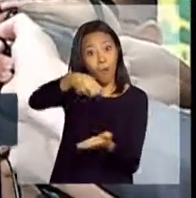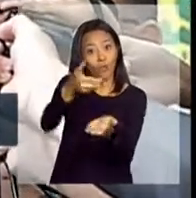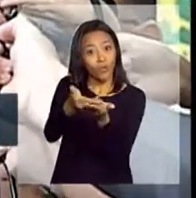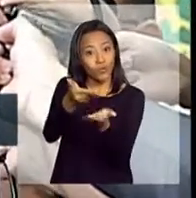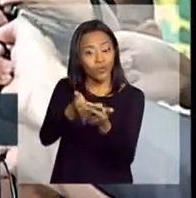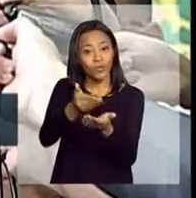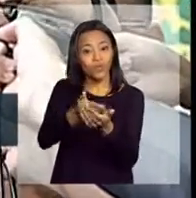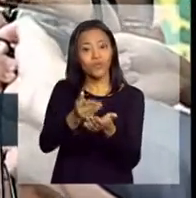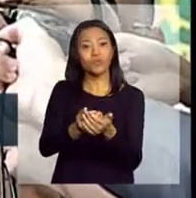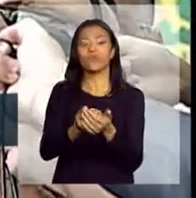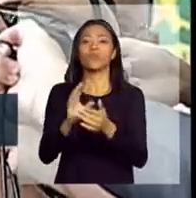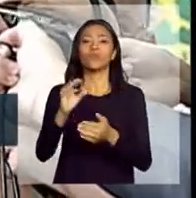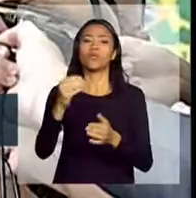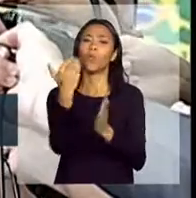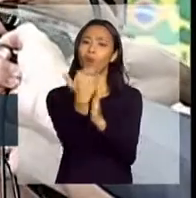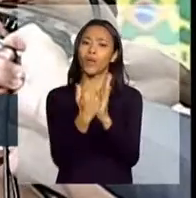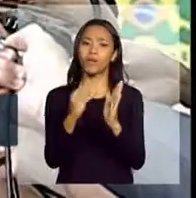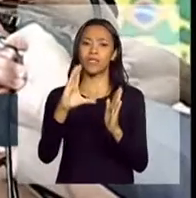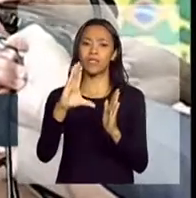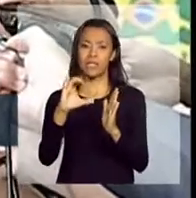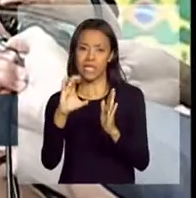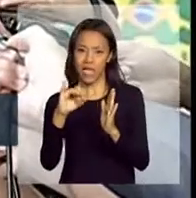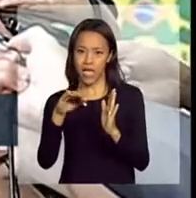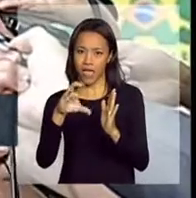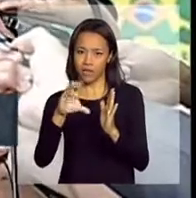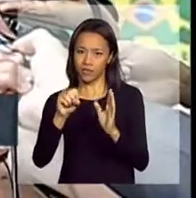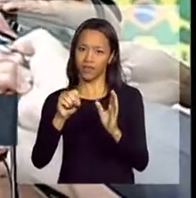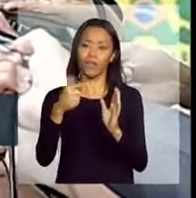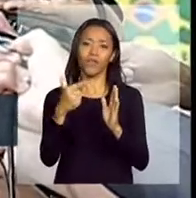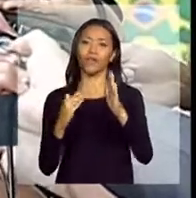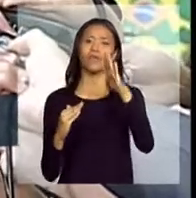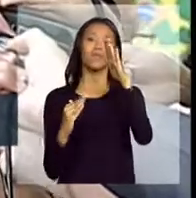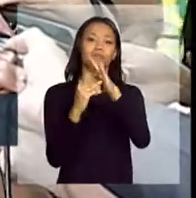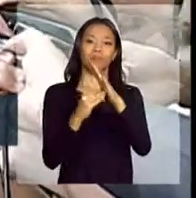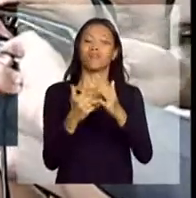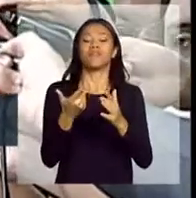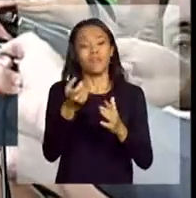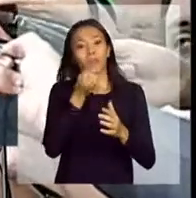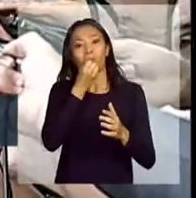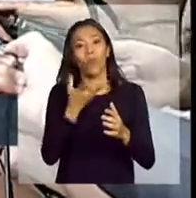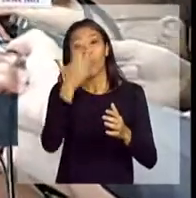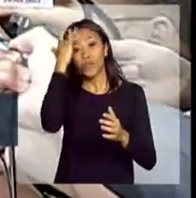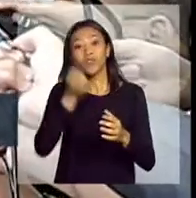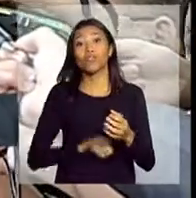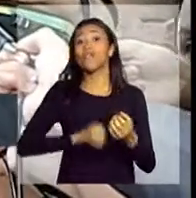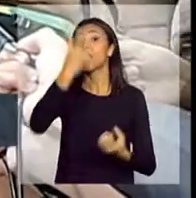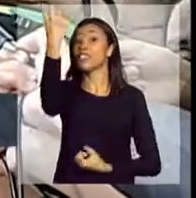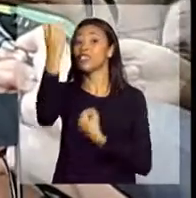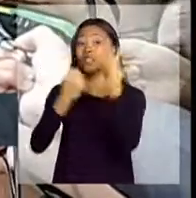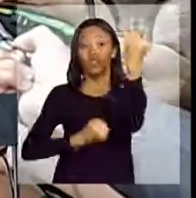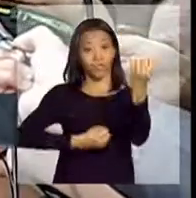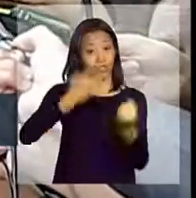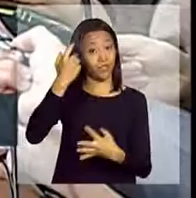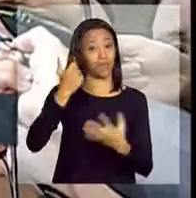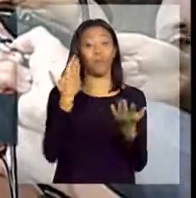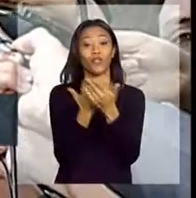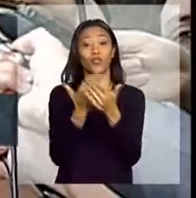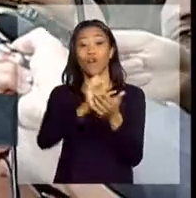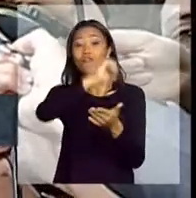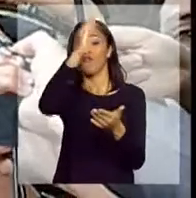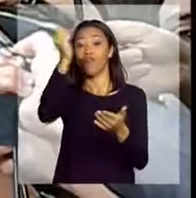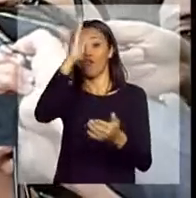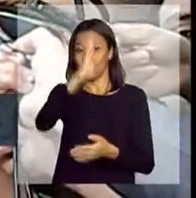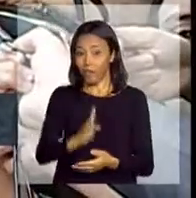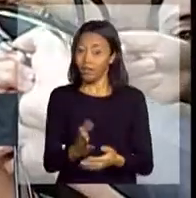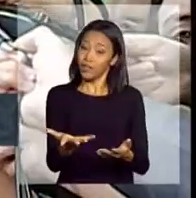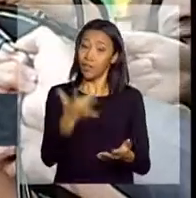pegar uma bolsa para o estudo, nós temos 41 mil bolsistas embarcando para fazerem cursos no exterior, acho que é uma grande vitória.